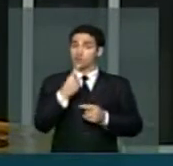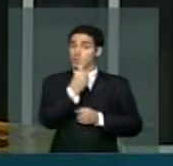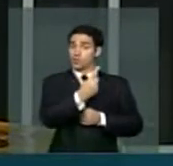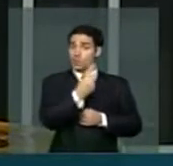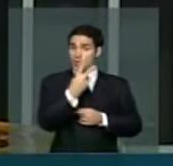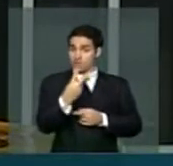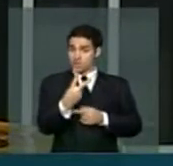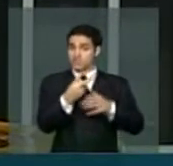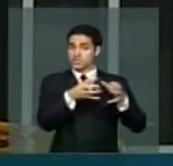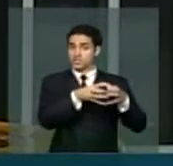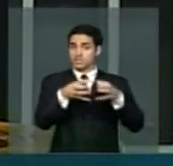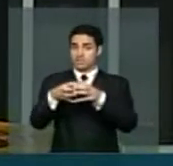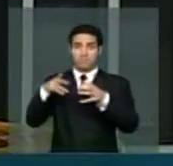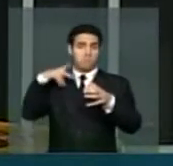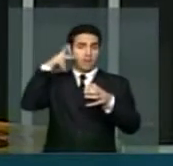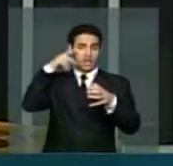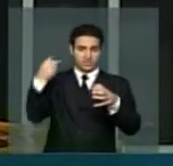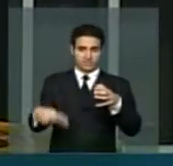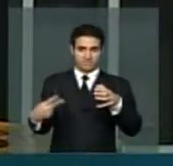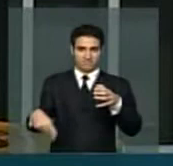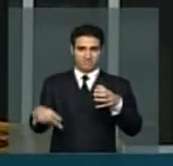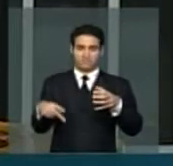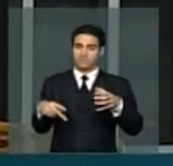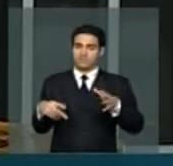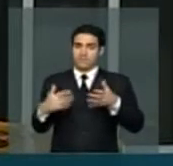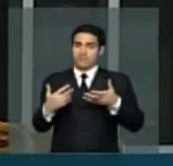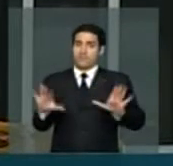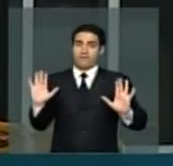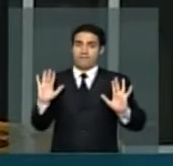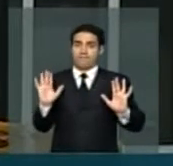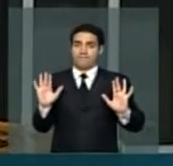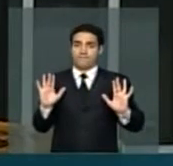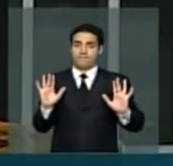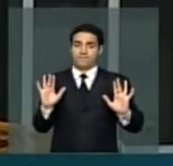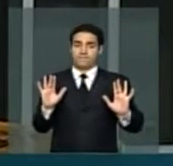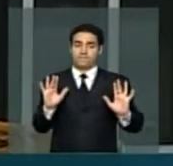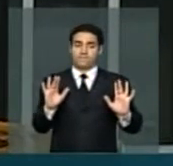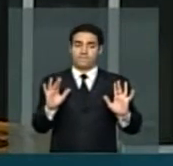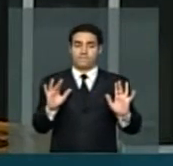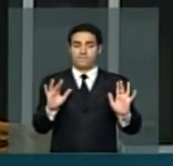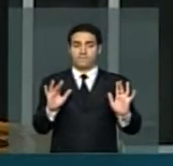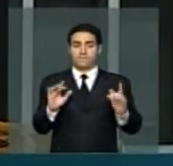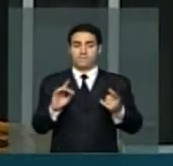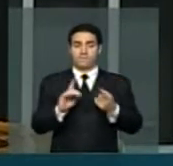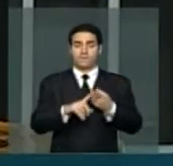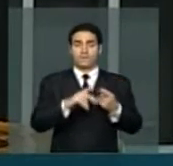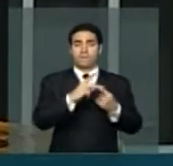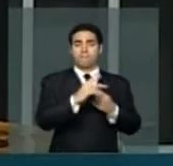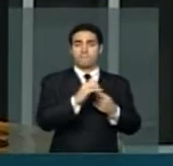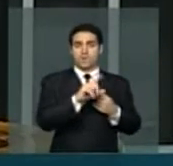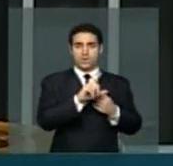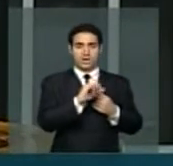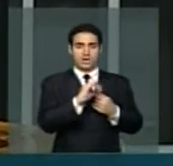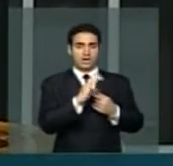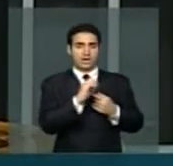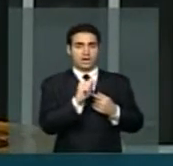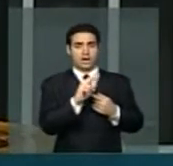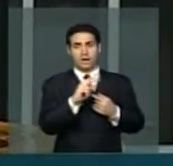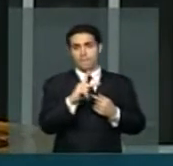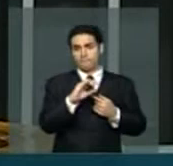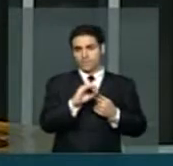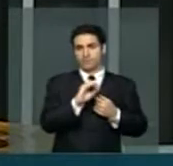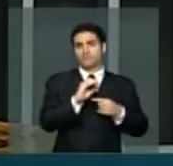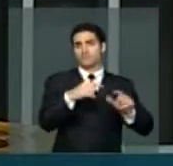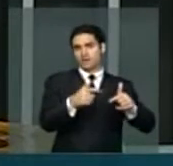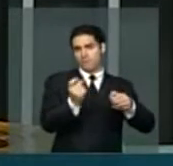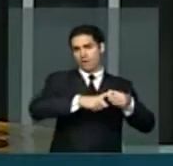aqui que impedem que o Policarpo e mais outras pessoas ligadas à revista